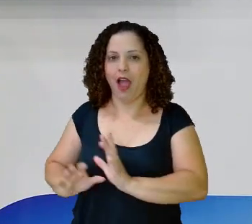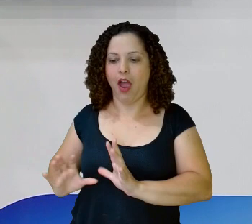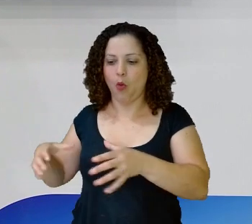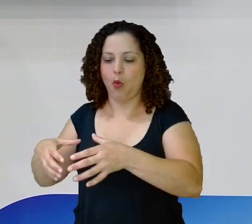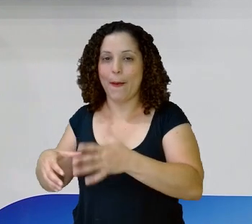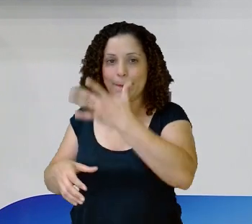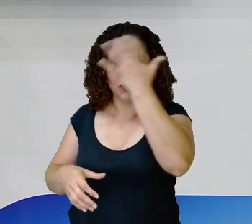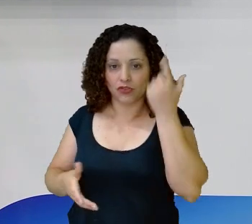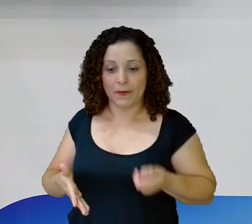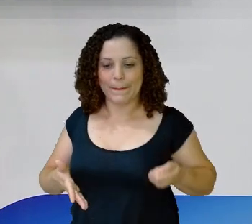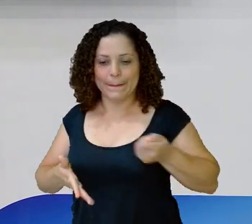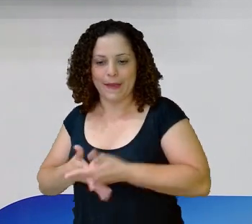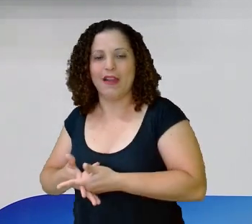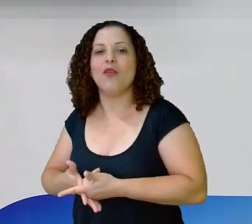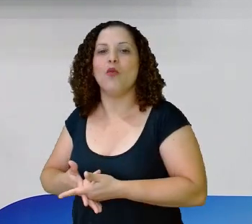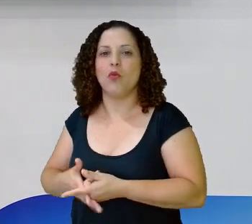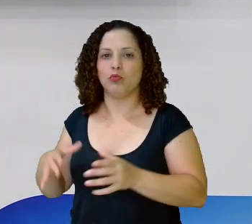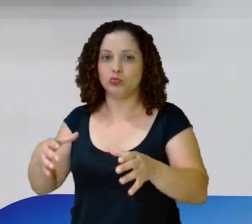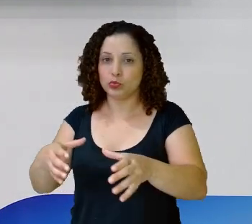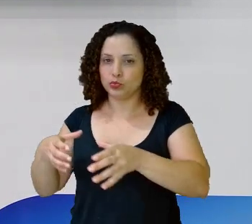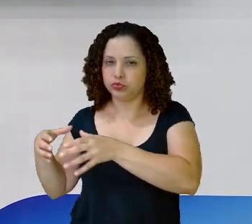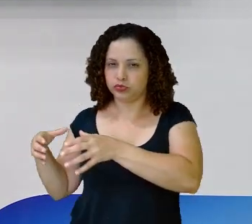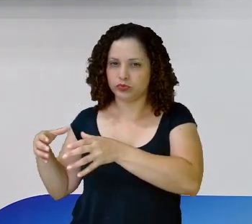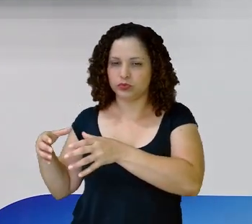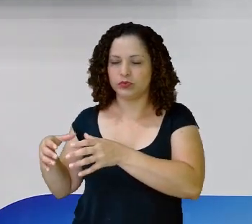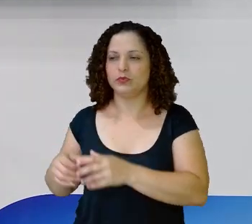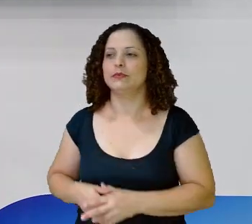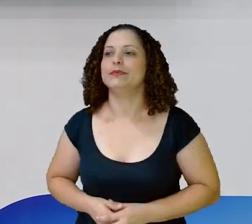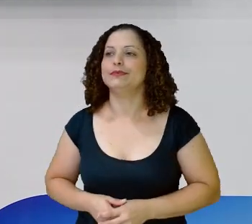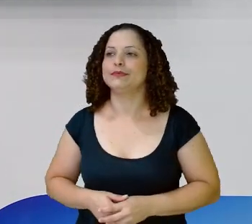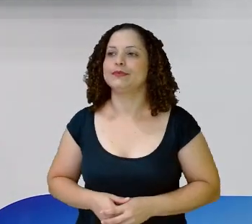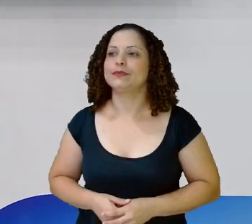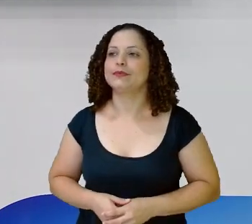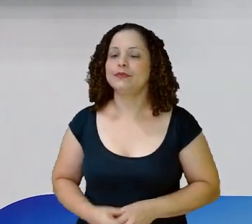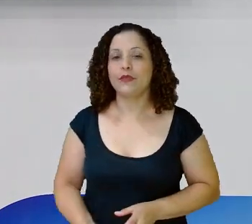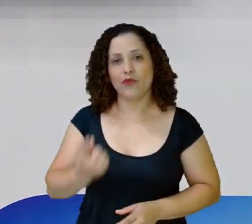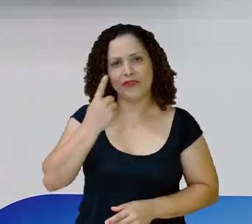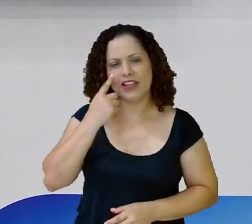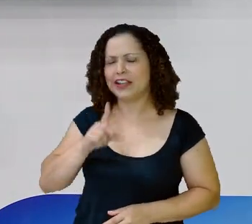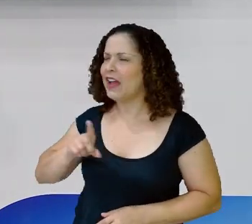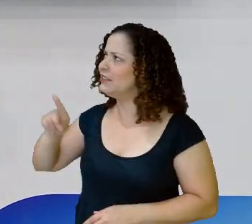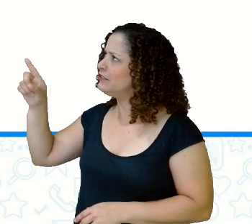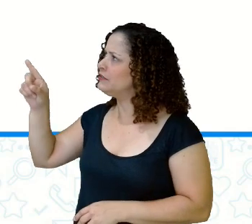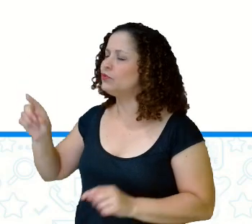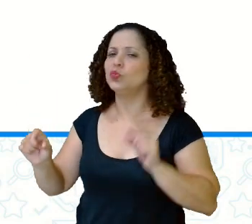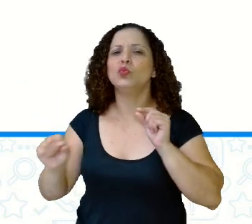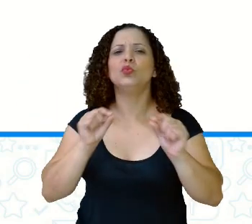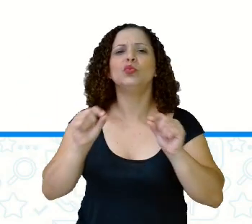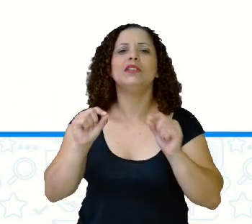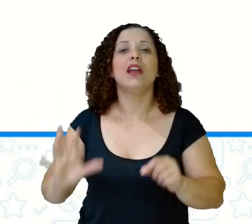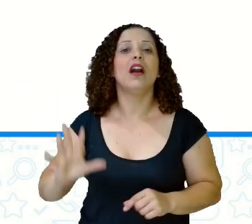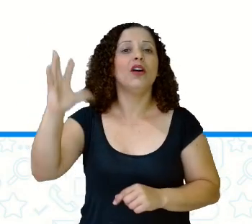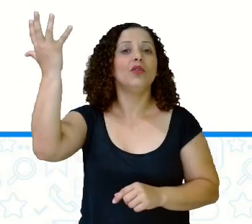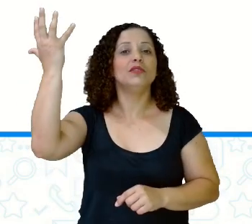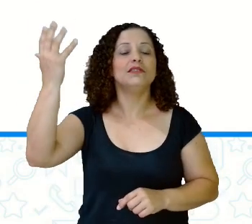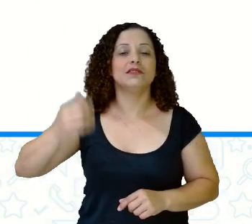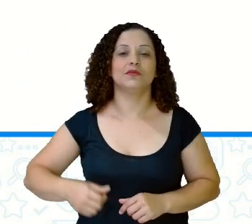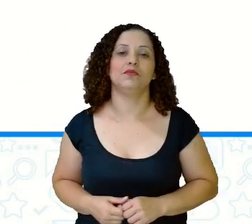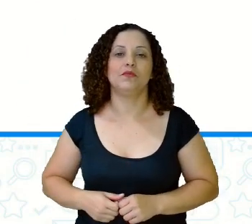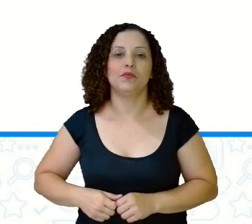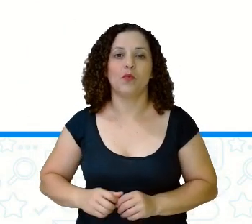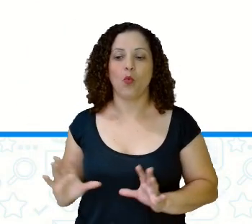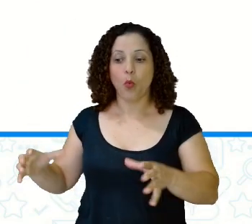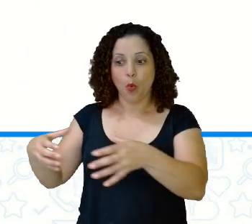pagou, não é isso? E aí, olha o que aconteceu aqui Um dos camarotes no